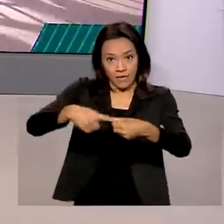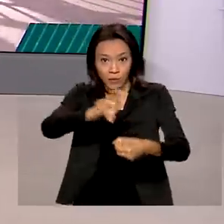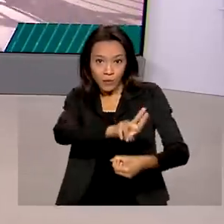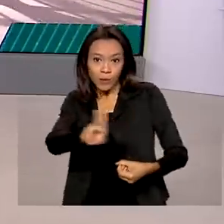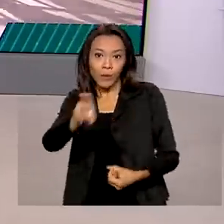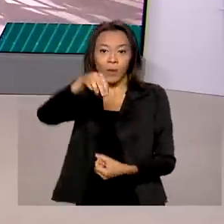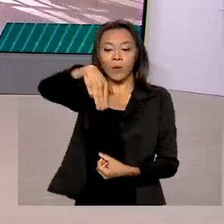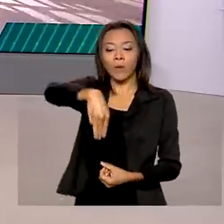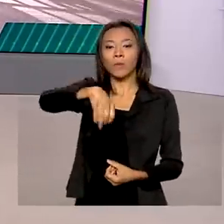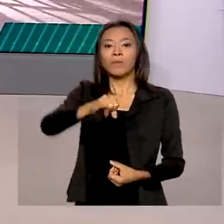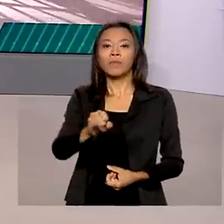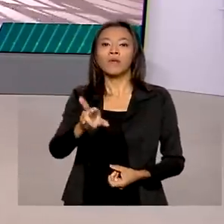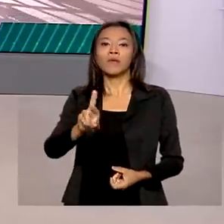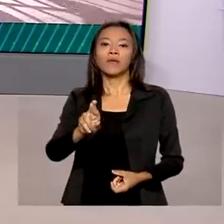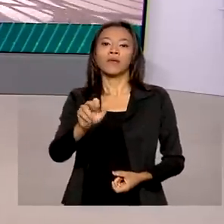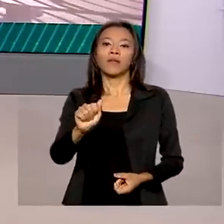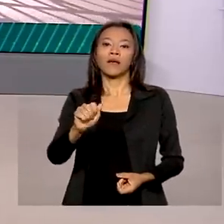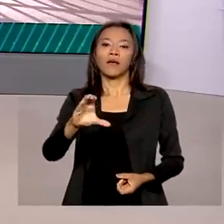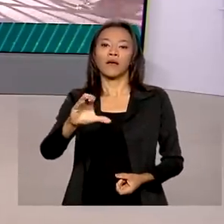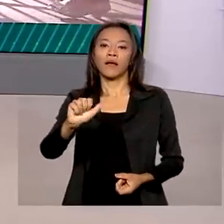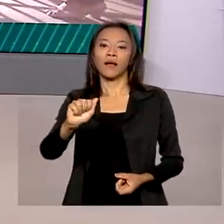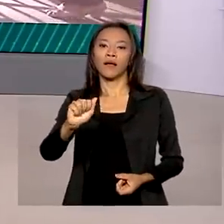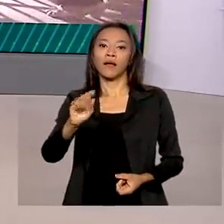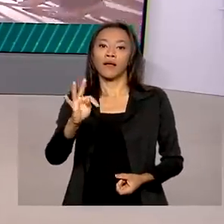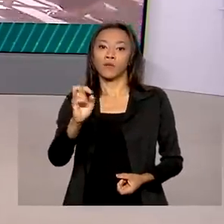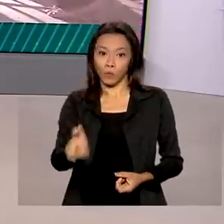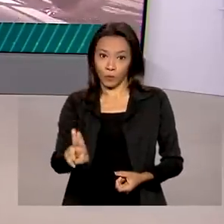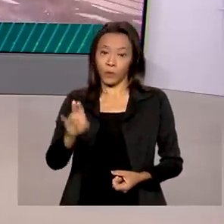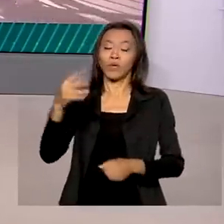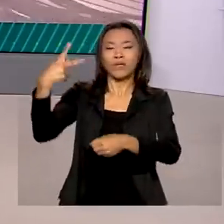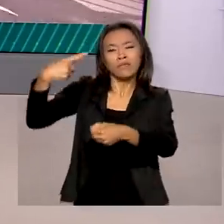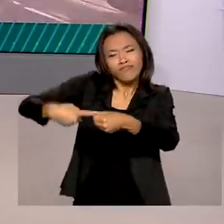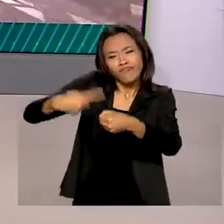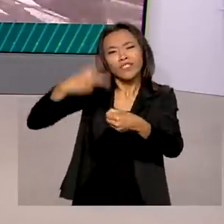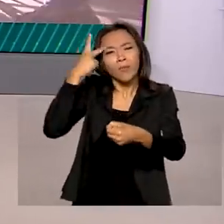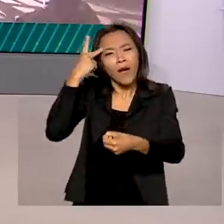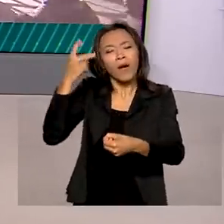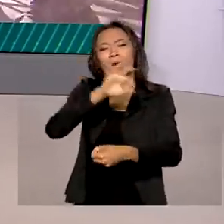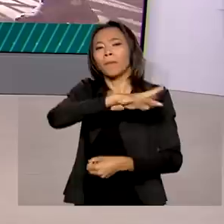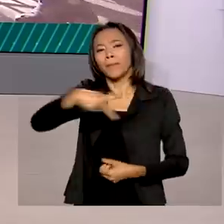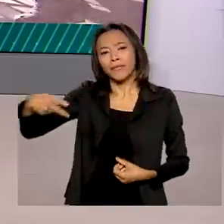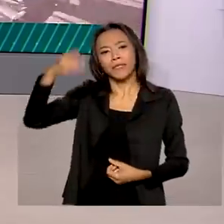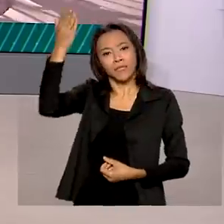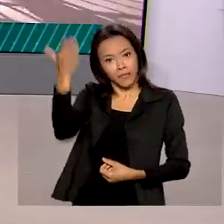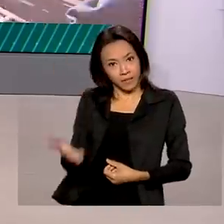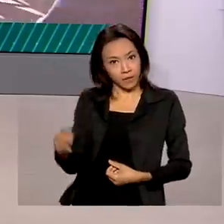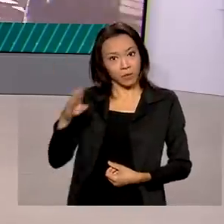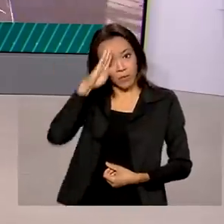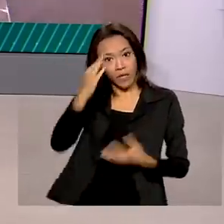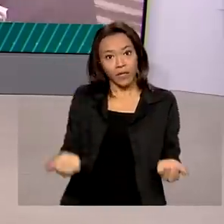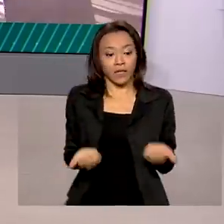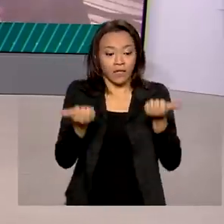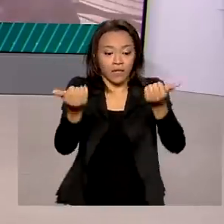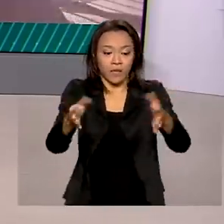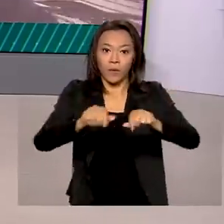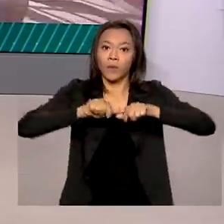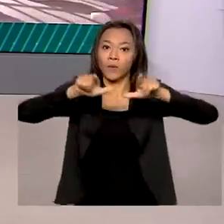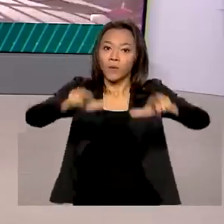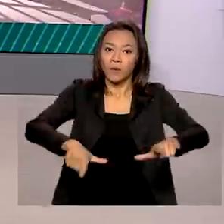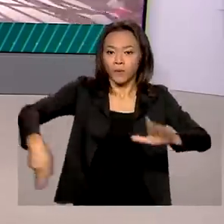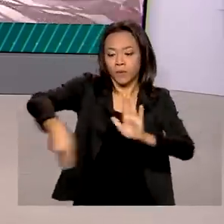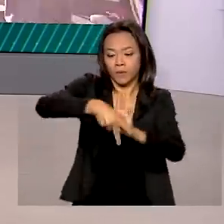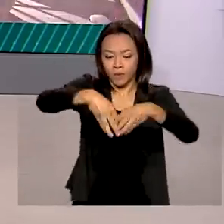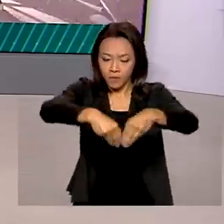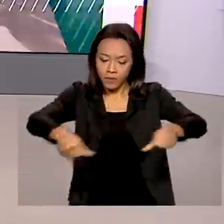Miracatu, interior de São Paulo, o presidente Jair Bolsonaro entregou títulos de propriedade rural a famílias assentadas na